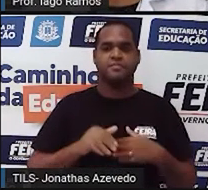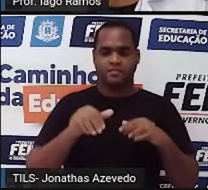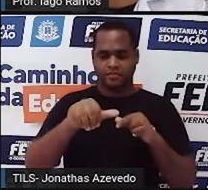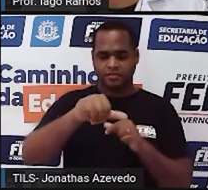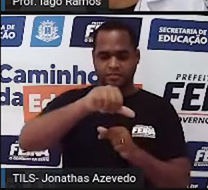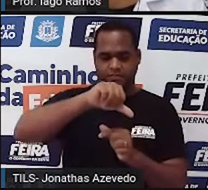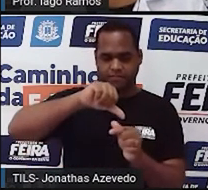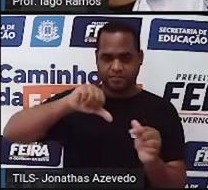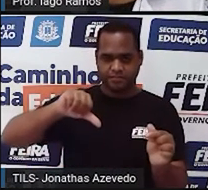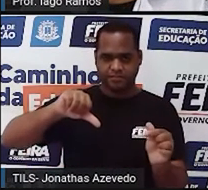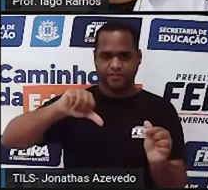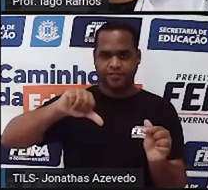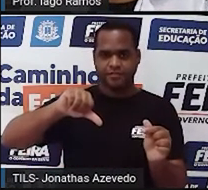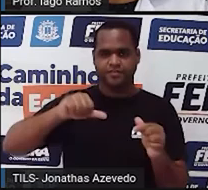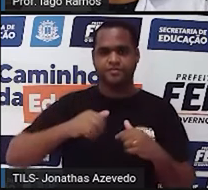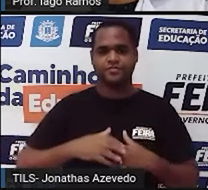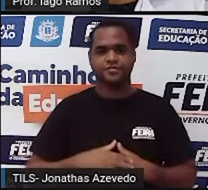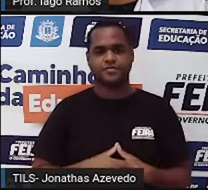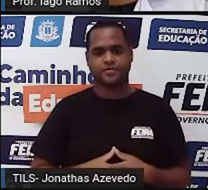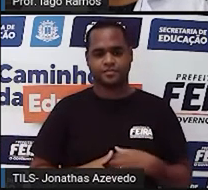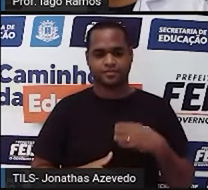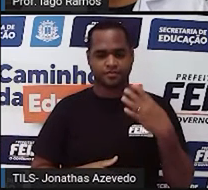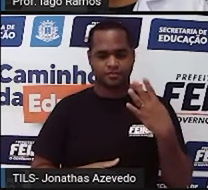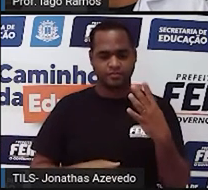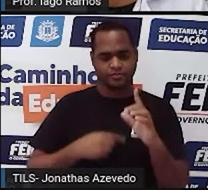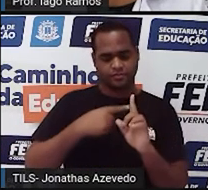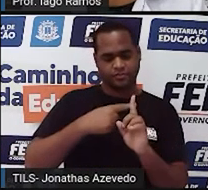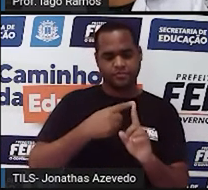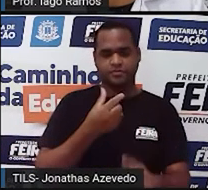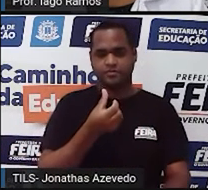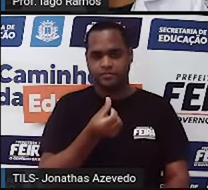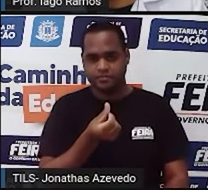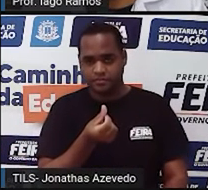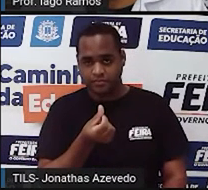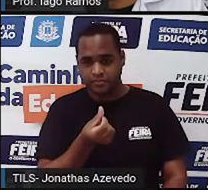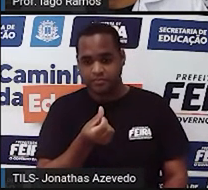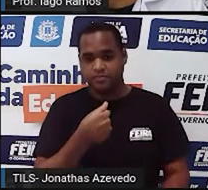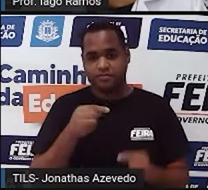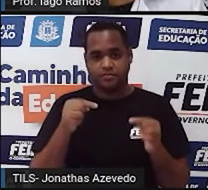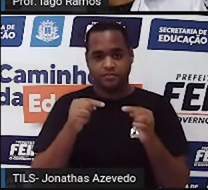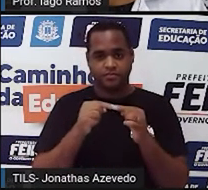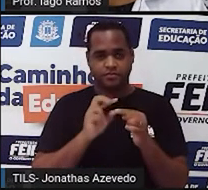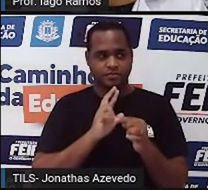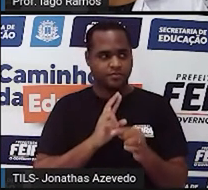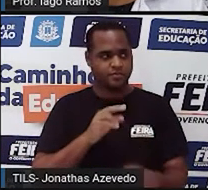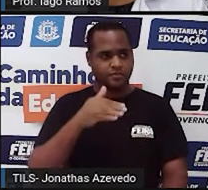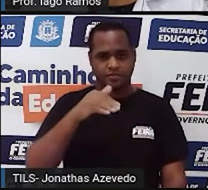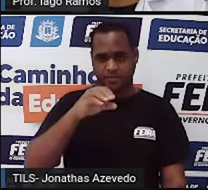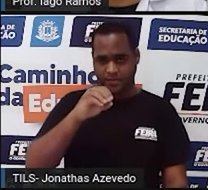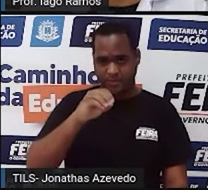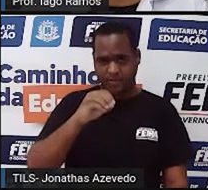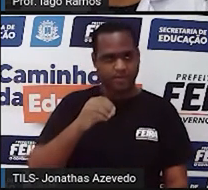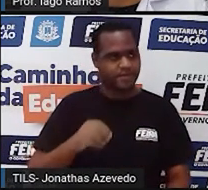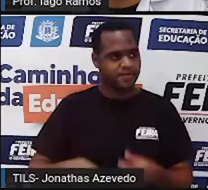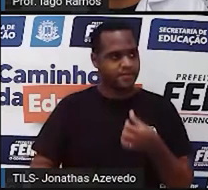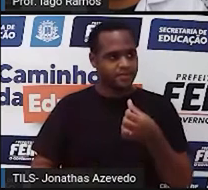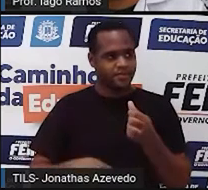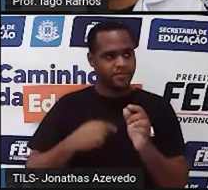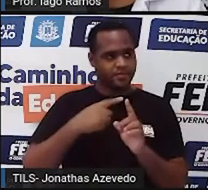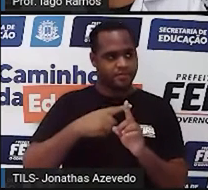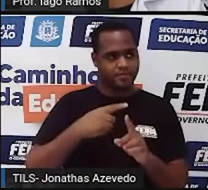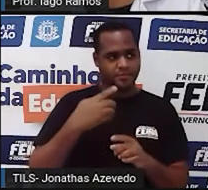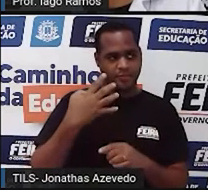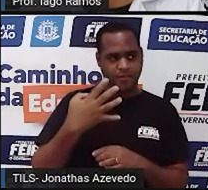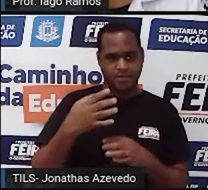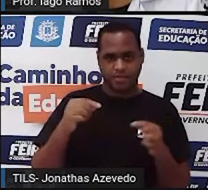tá aparecendo na tela. Tem 4 mais 6, que é igual a 10. E depois tem 6 mais 4,